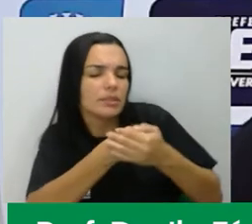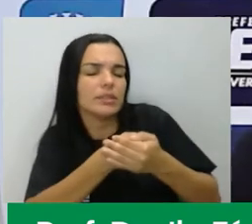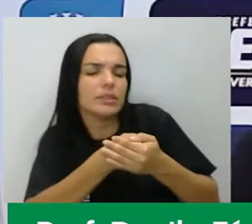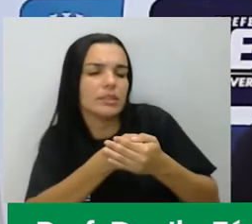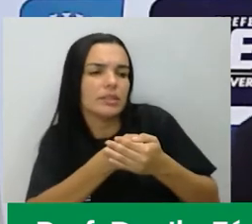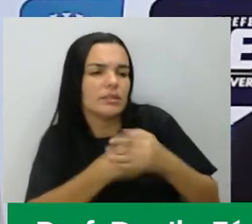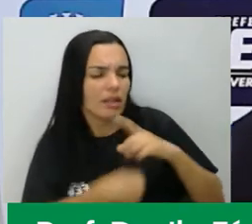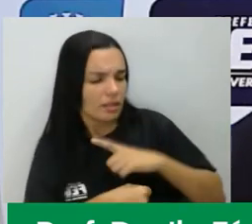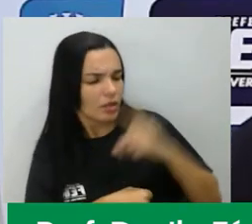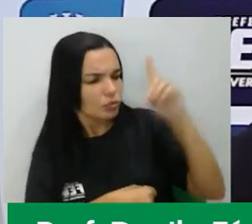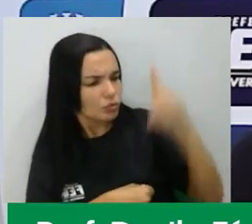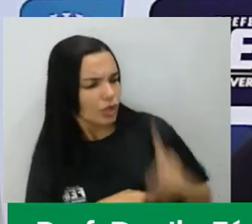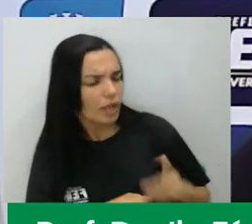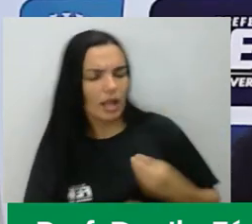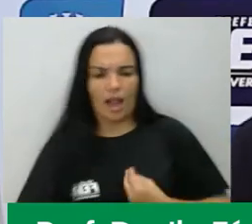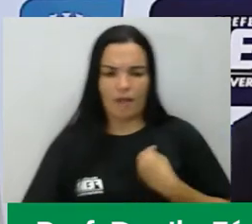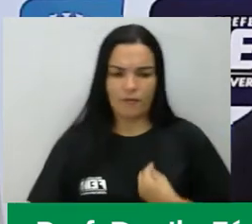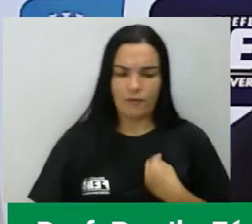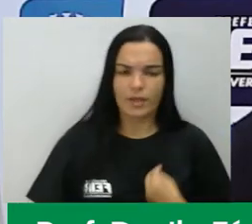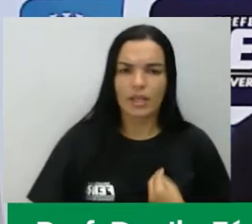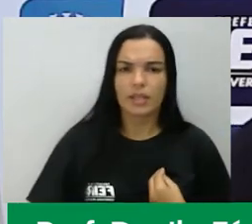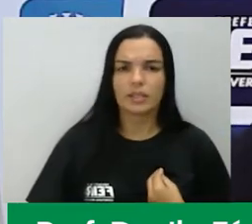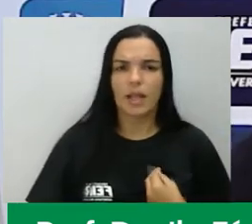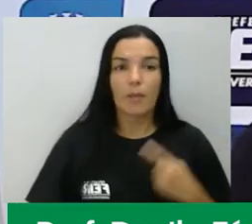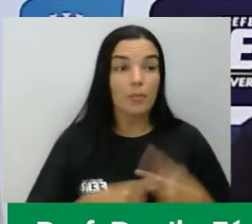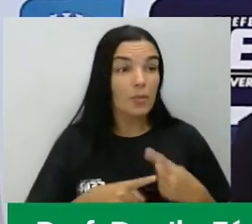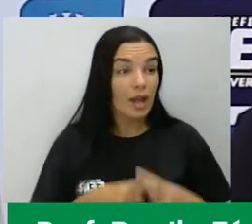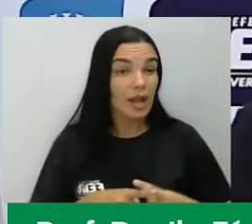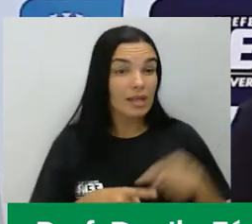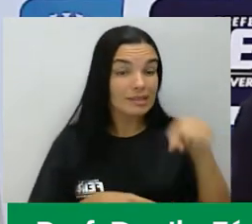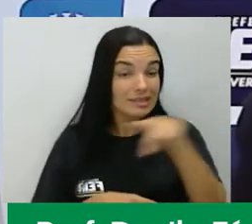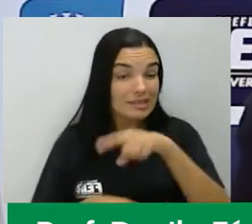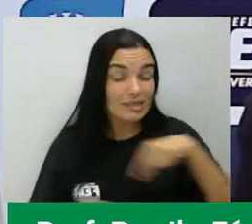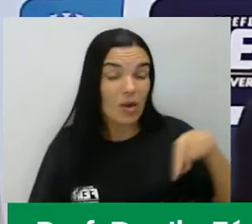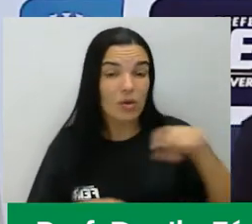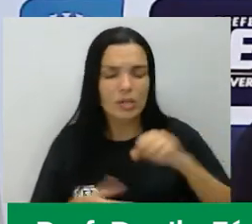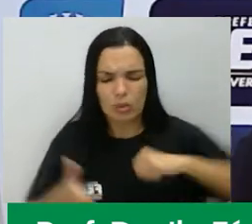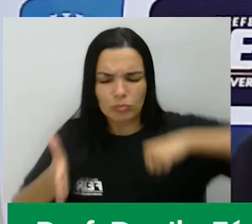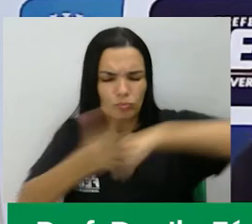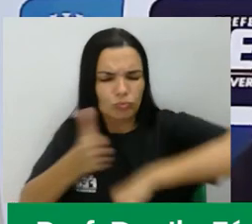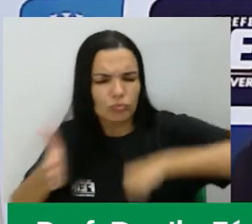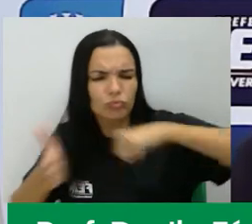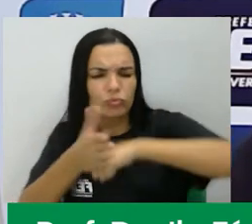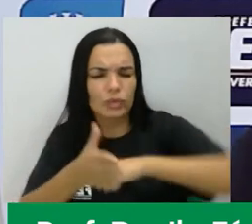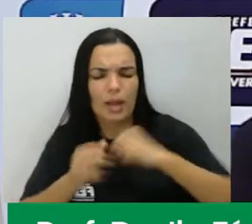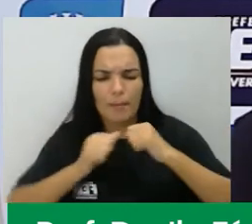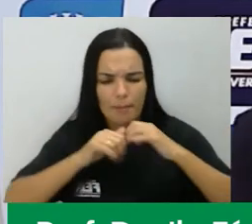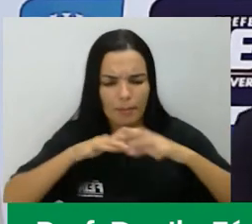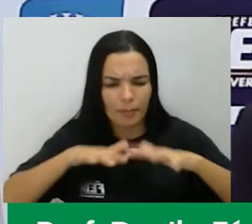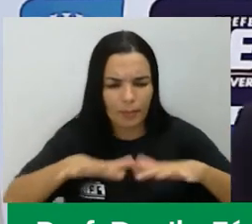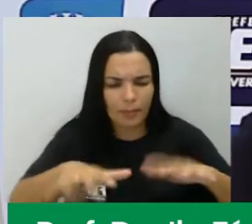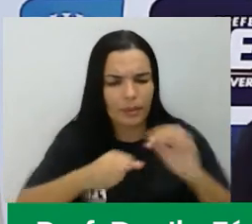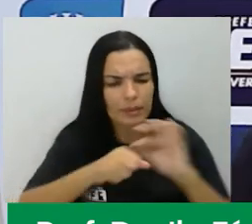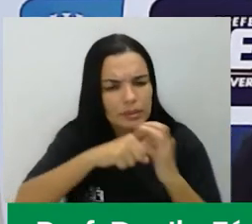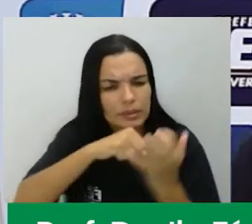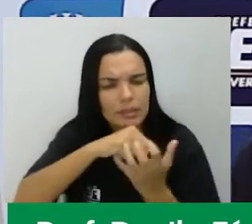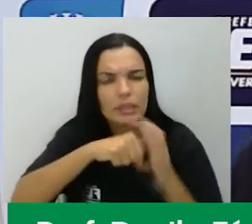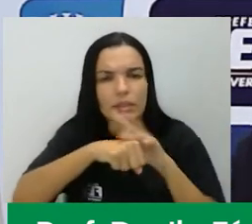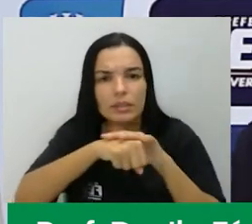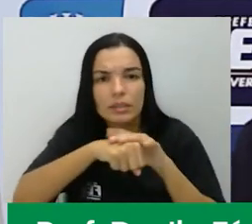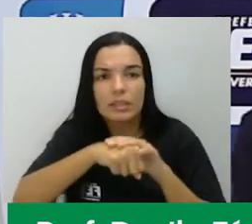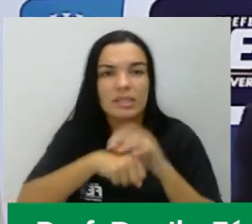No momento em que a gente luta contra uma pandemia, no momento em que a gente ouve notícias de execução de